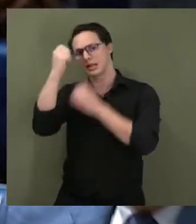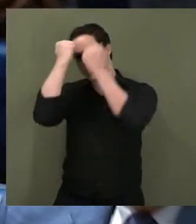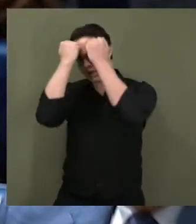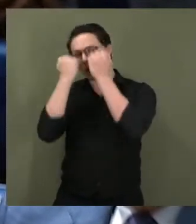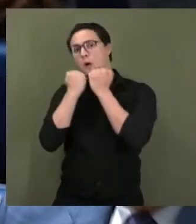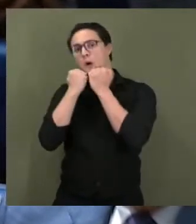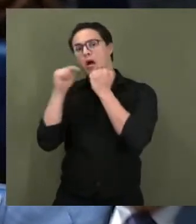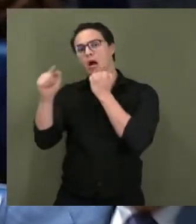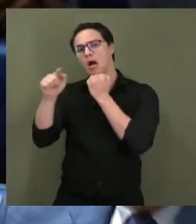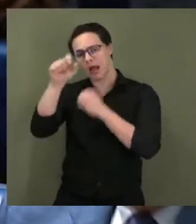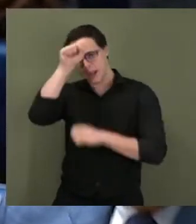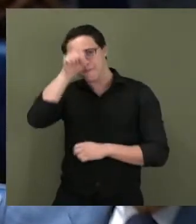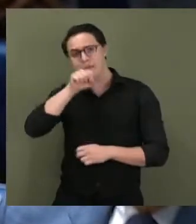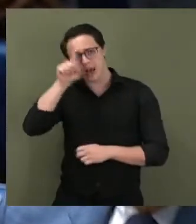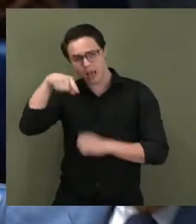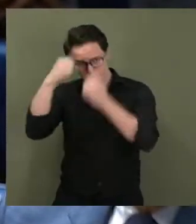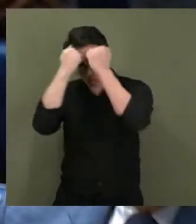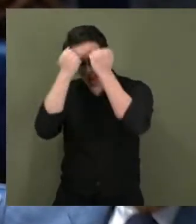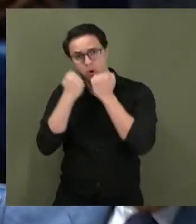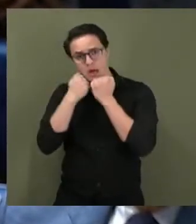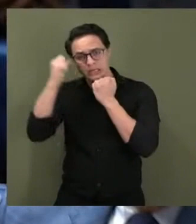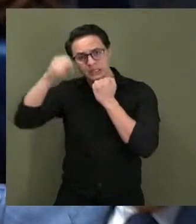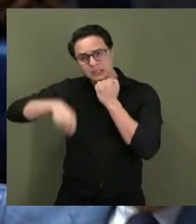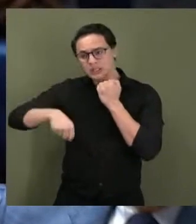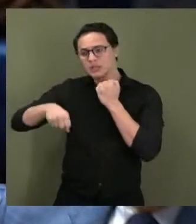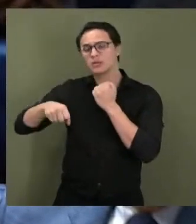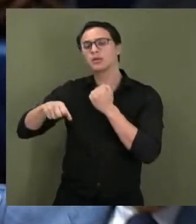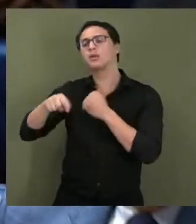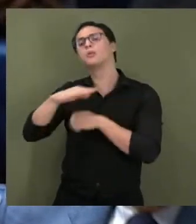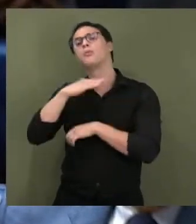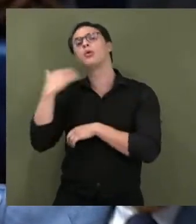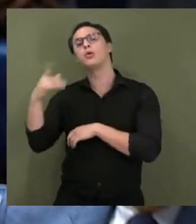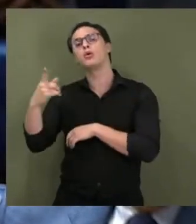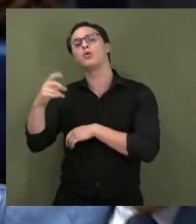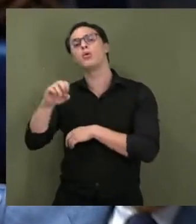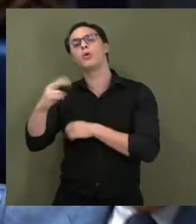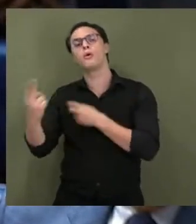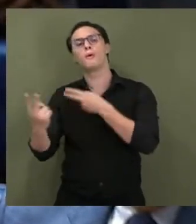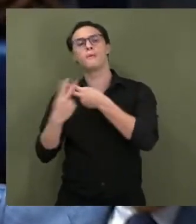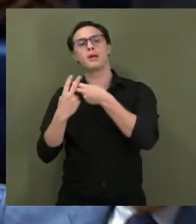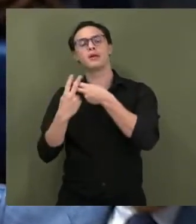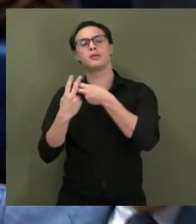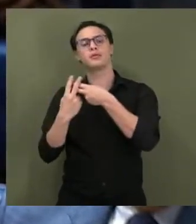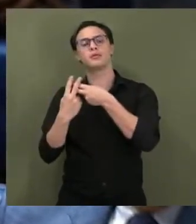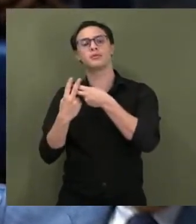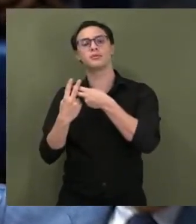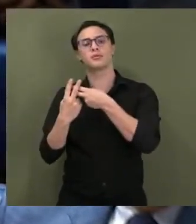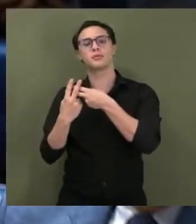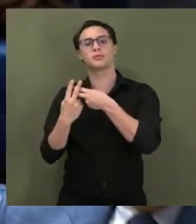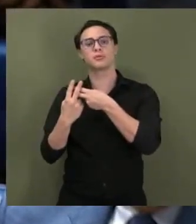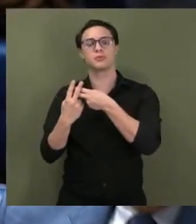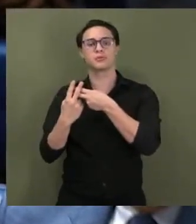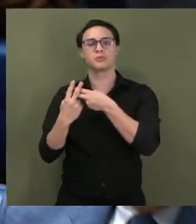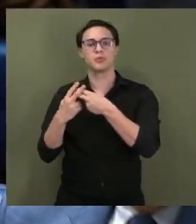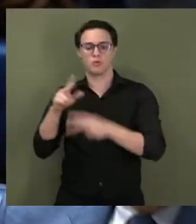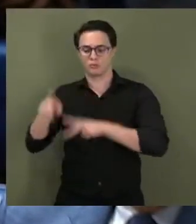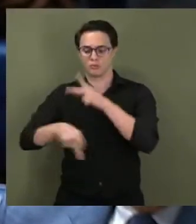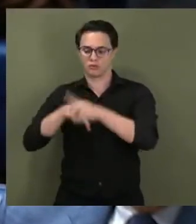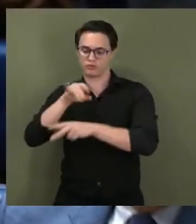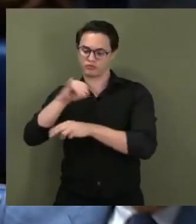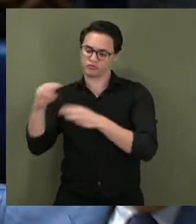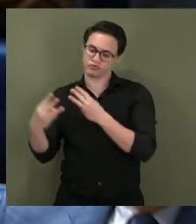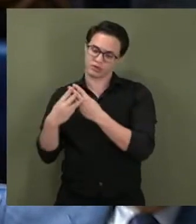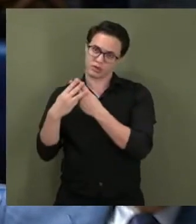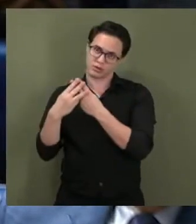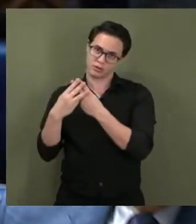sim, do Hamas, foram mortos ou presos pelo Estado de Israel, pelo governo sionista de Israel. O povo judeu é uma coisa,